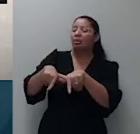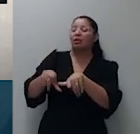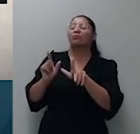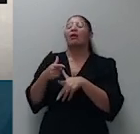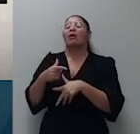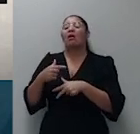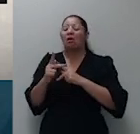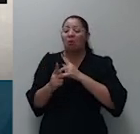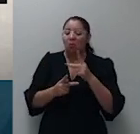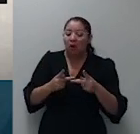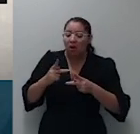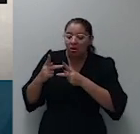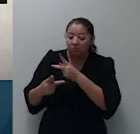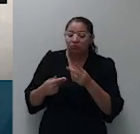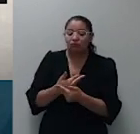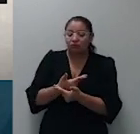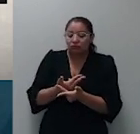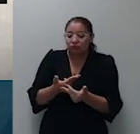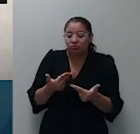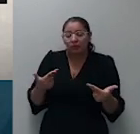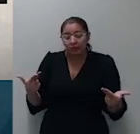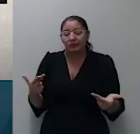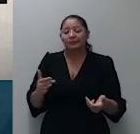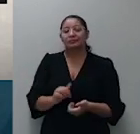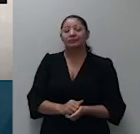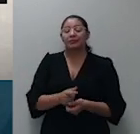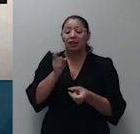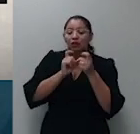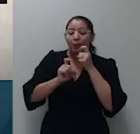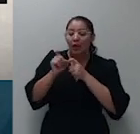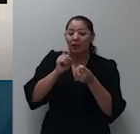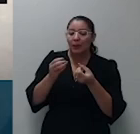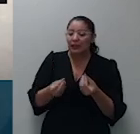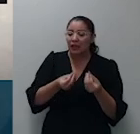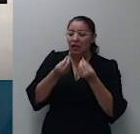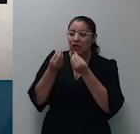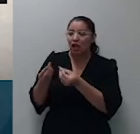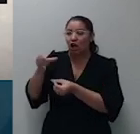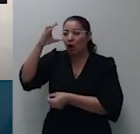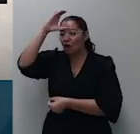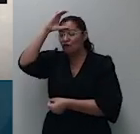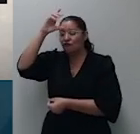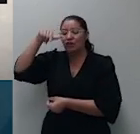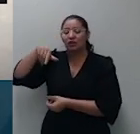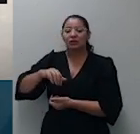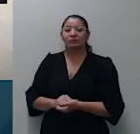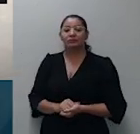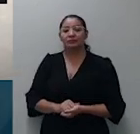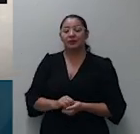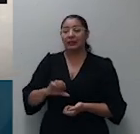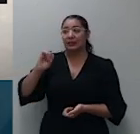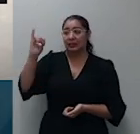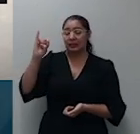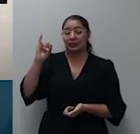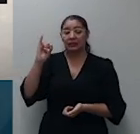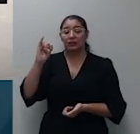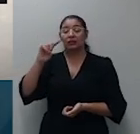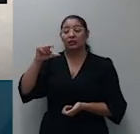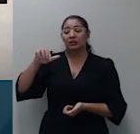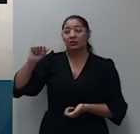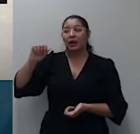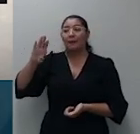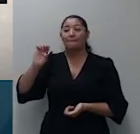administração dos bens atribuição que é exercida pela gravada Elizabeth e a irmã e tia aqui no caso